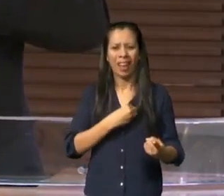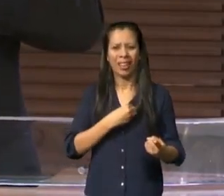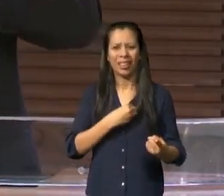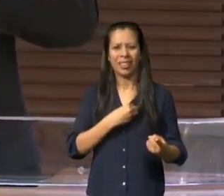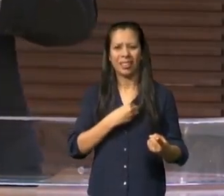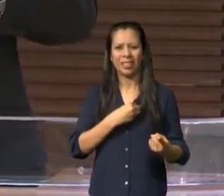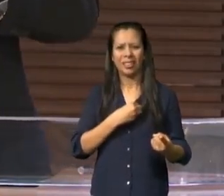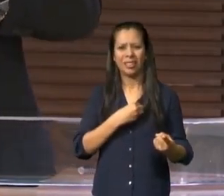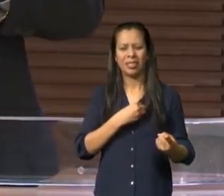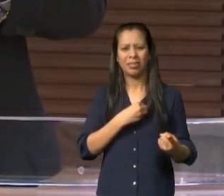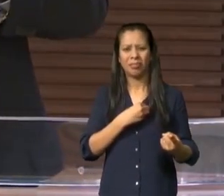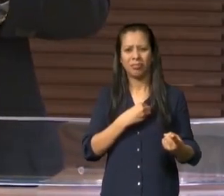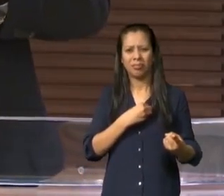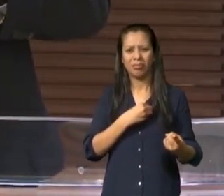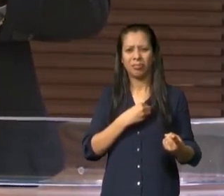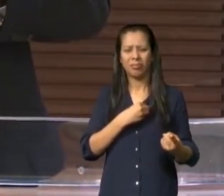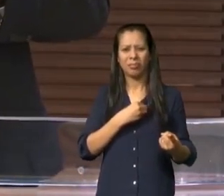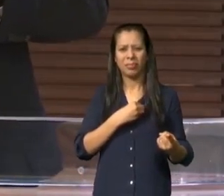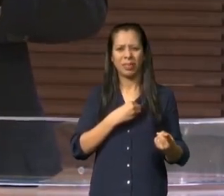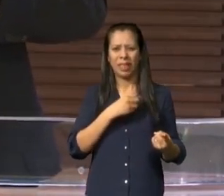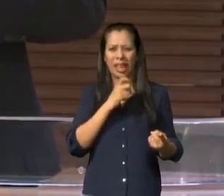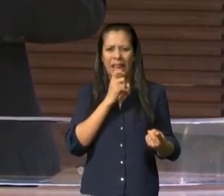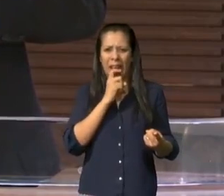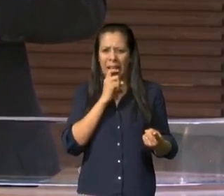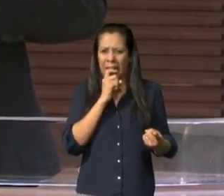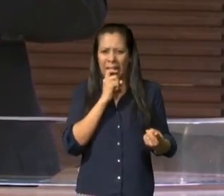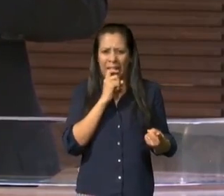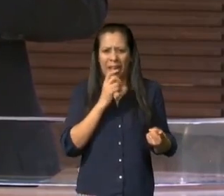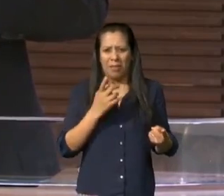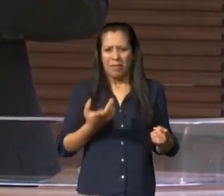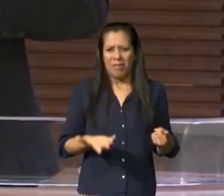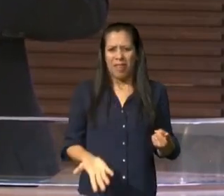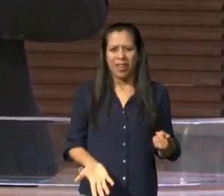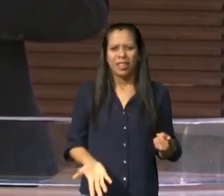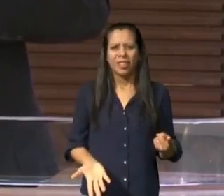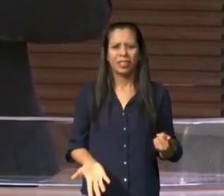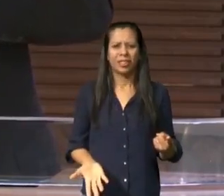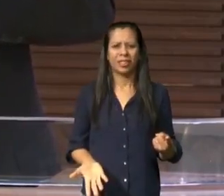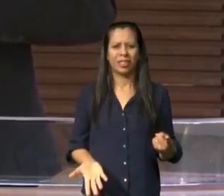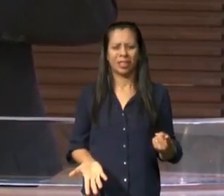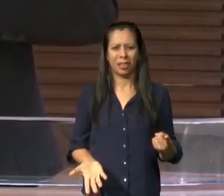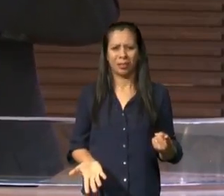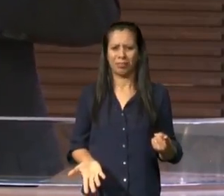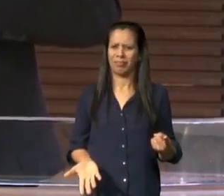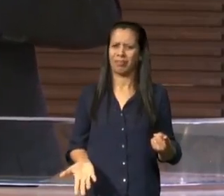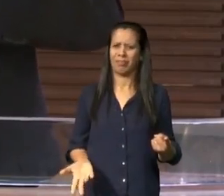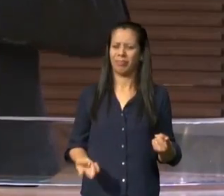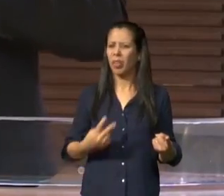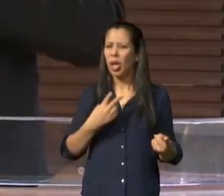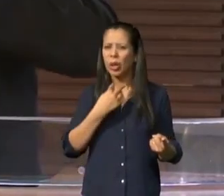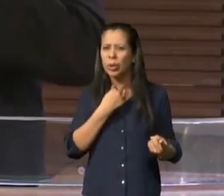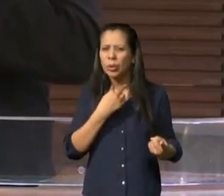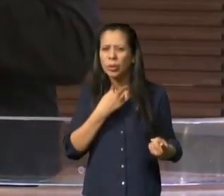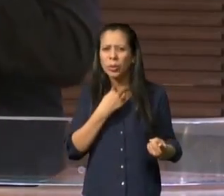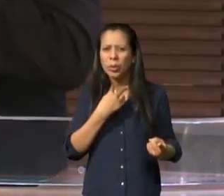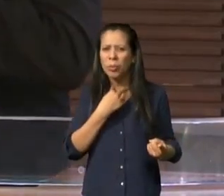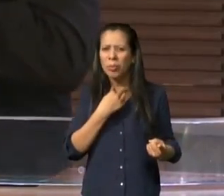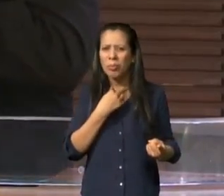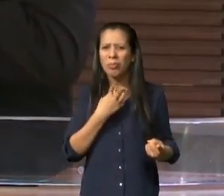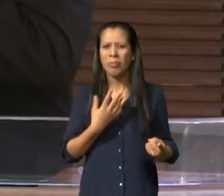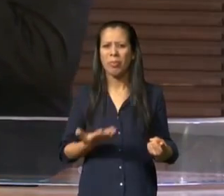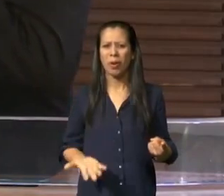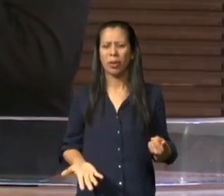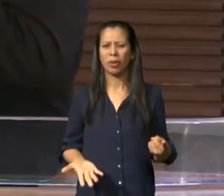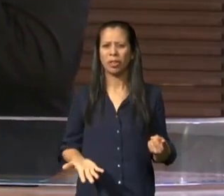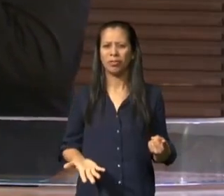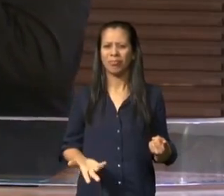mas aqui vai um pouquinho mais do que cobiça e nós temos que prestar atenção no texto não é a cobiça geral embora